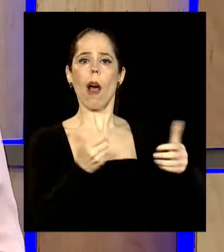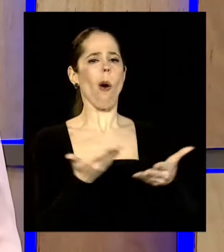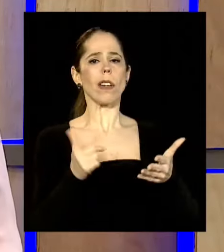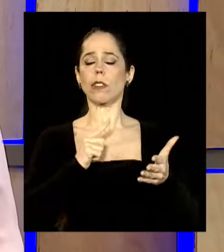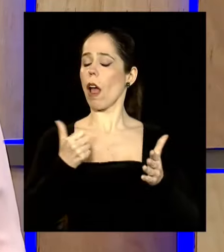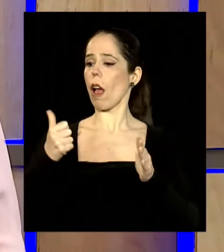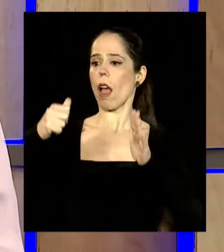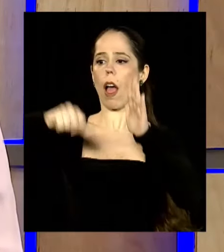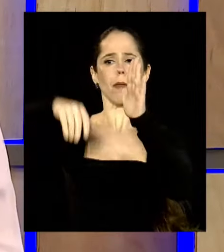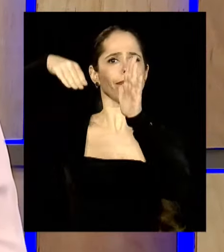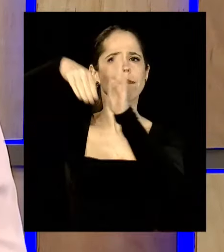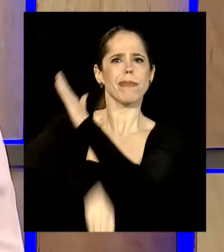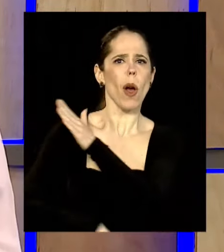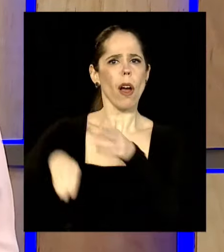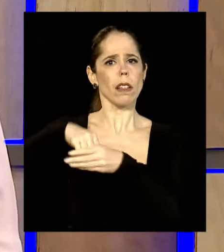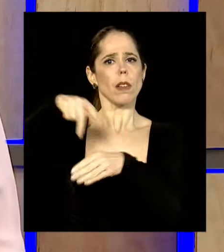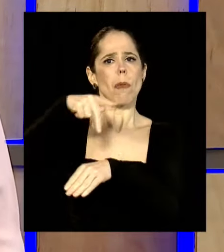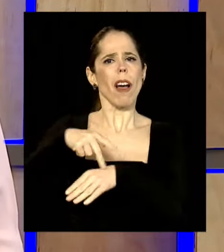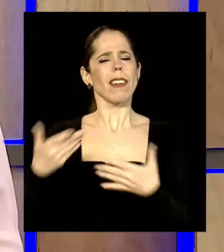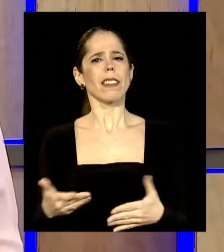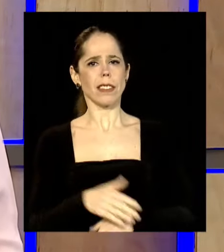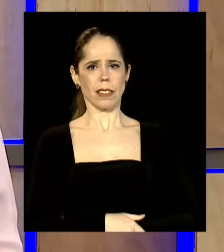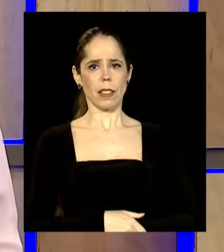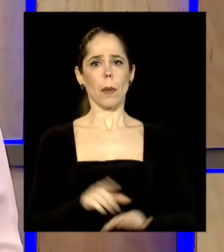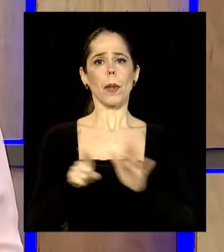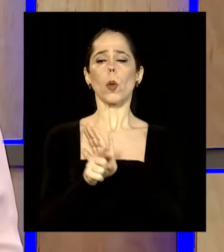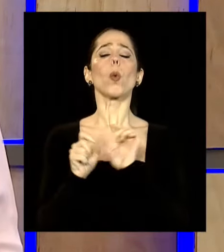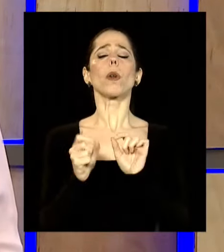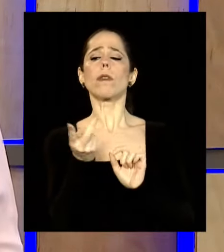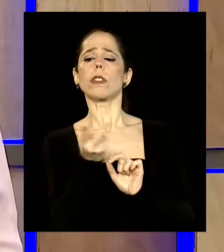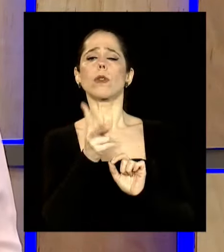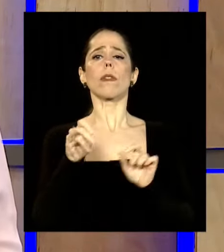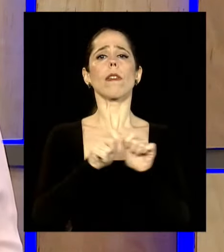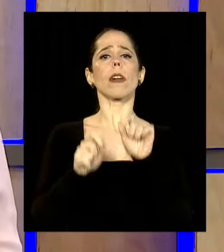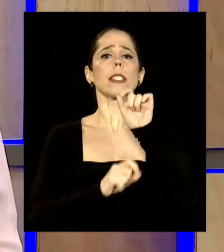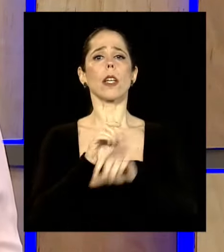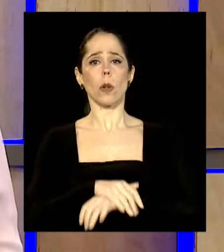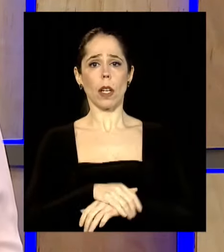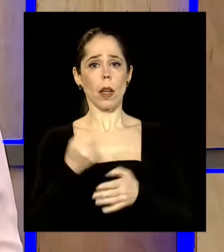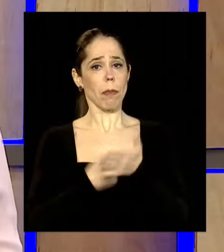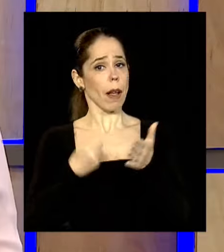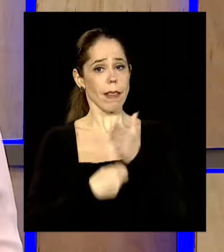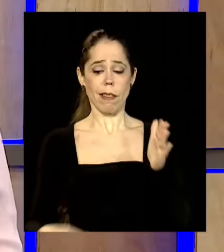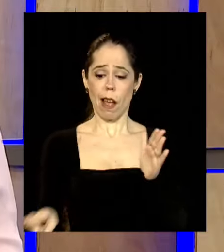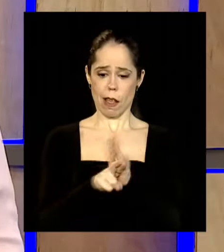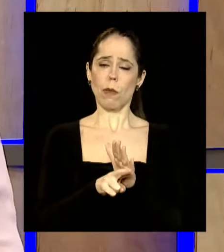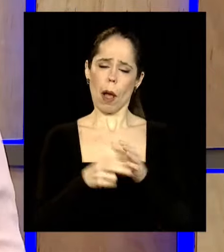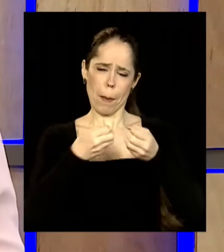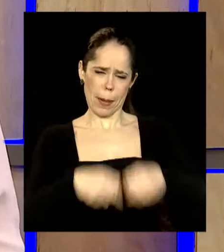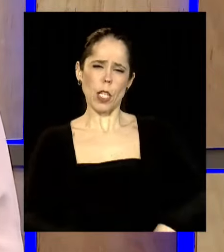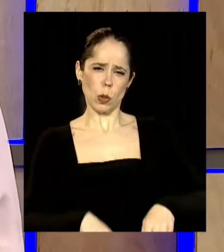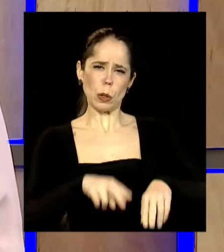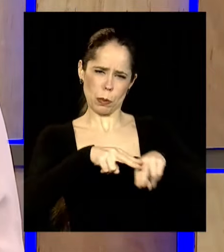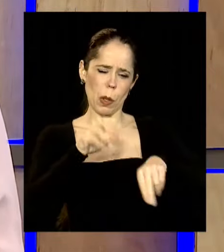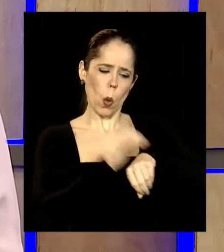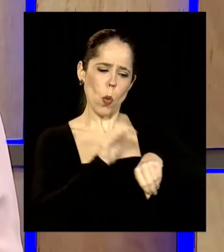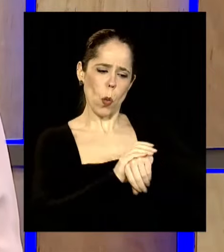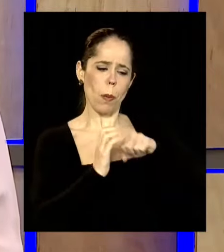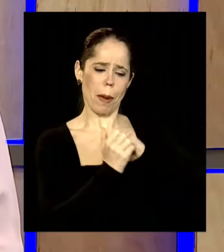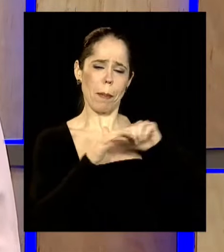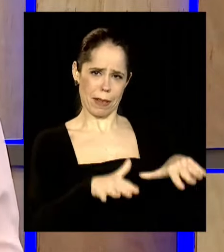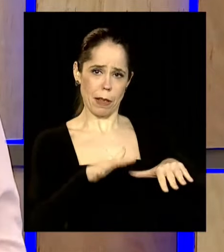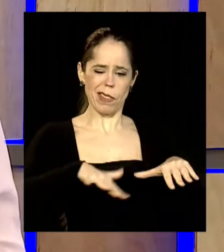O que os senhores vão fazer para, de recuperar os prejuízos provocados pela pandemia, dar a virada nesses